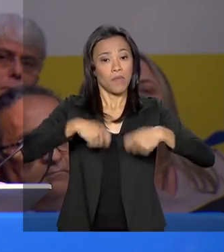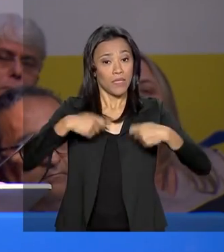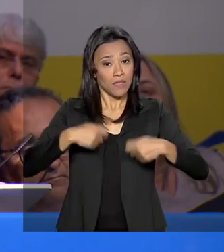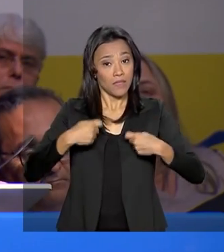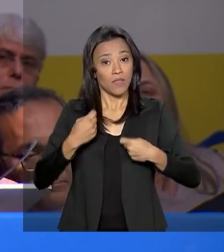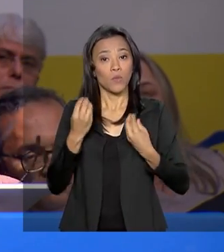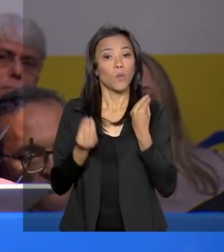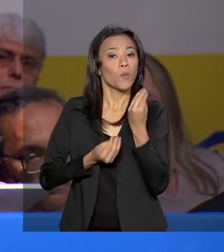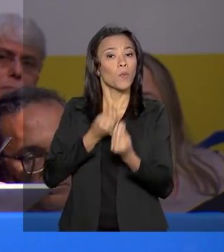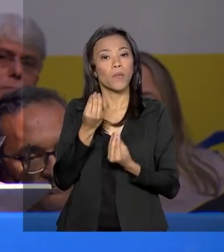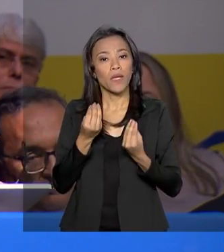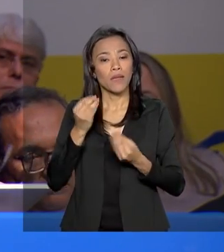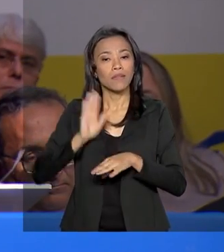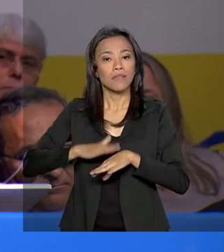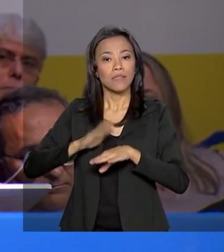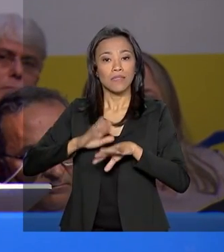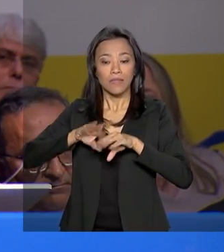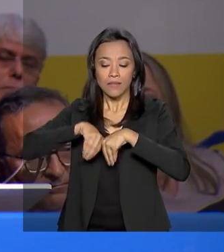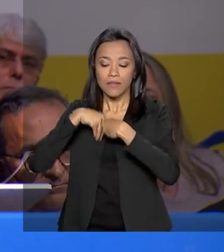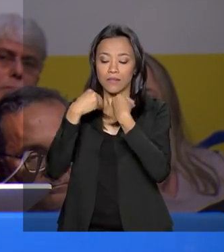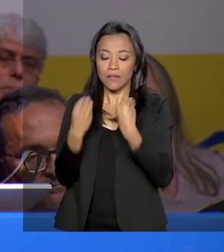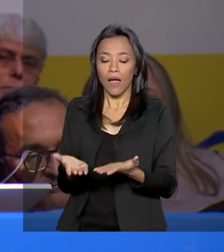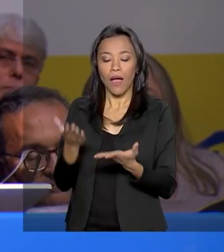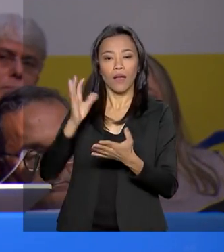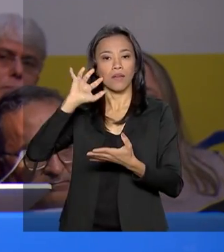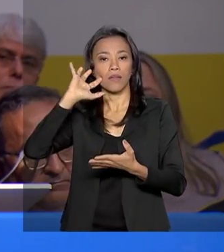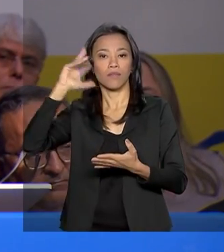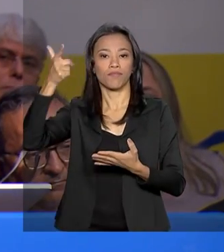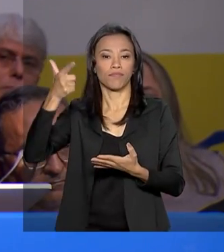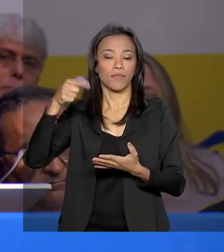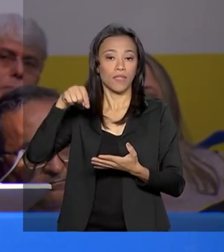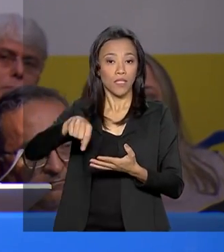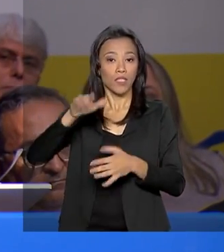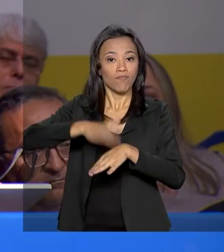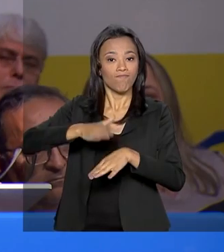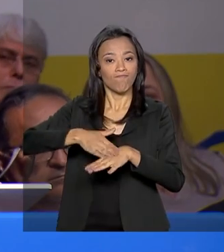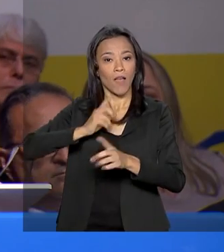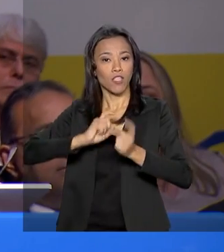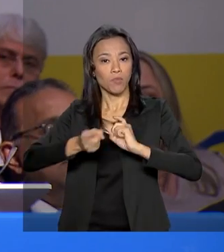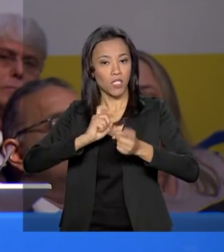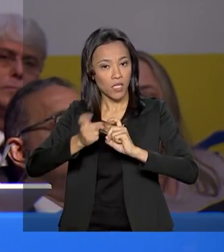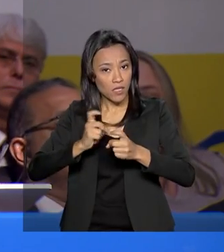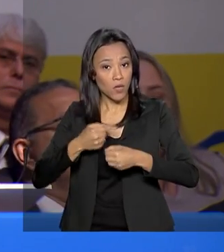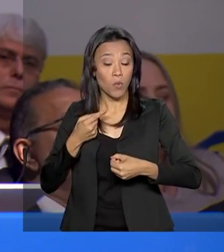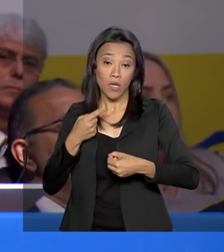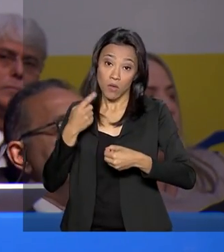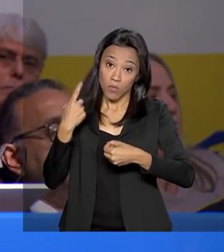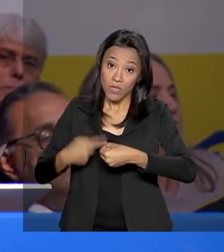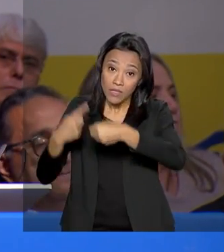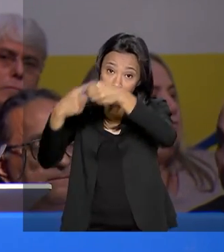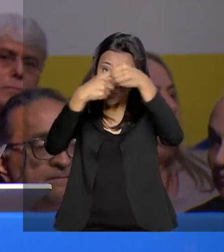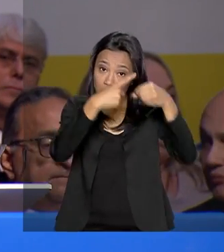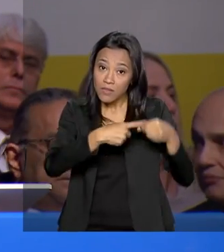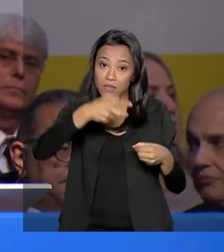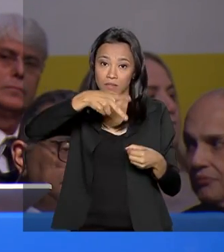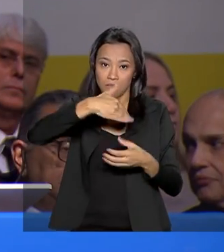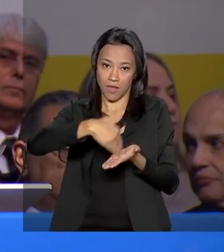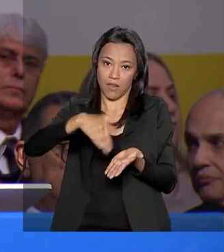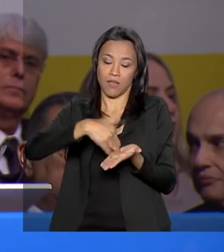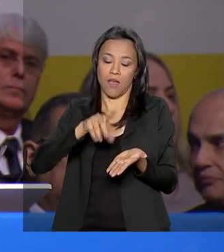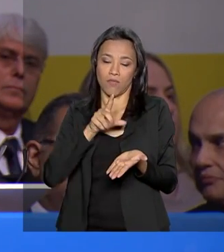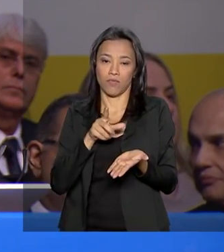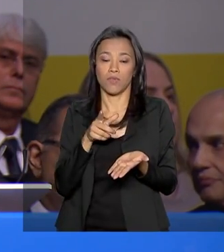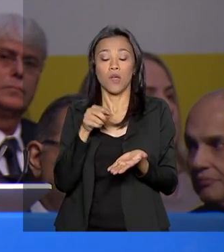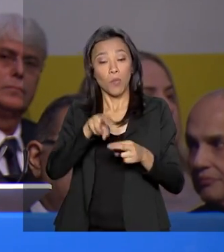capacidade de decisão e liberdade organizacional para as prefeituras e para os secretários municipais. Por